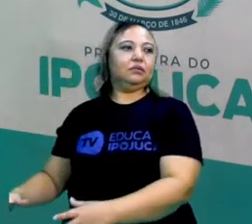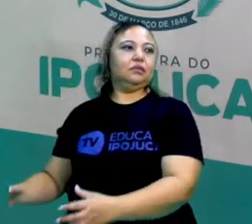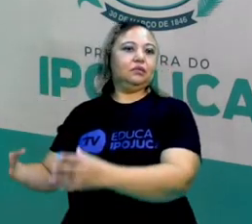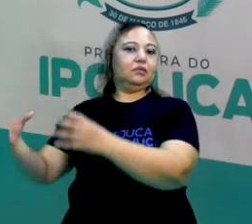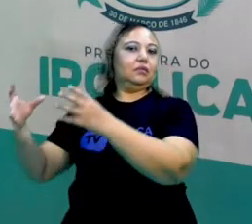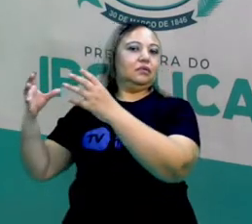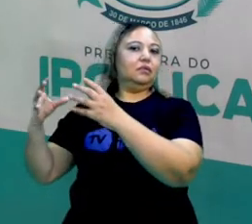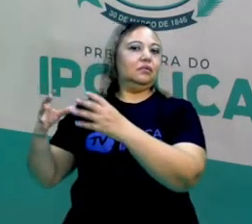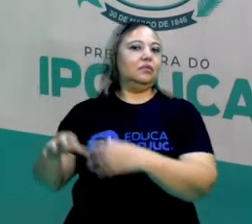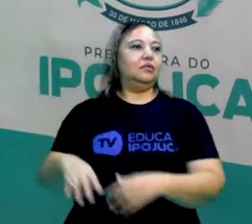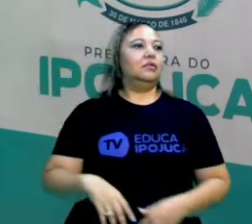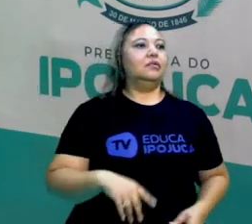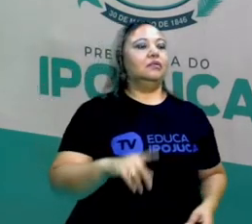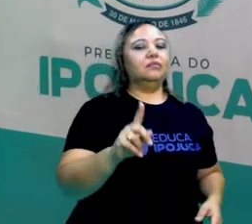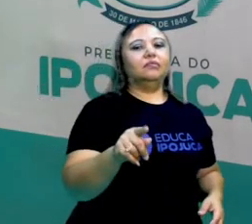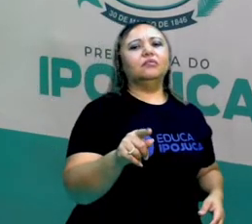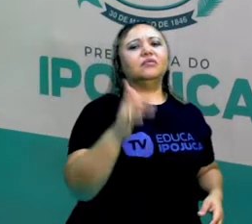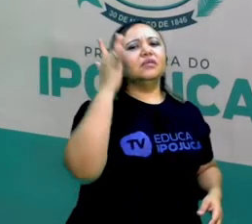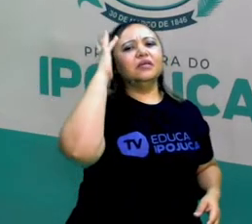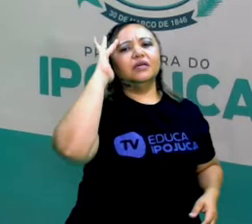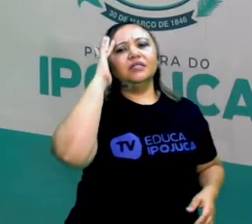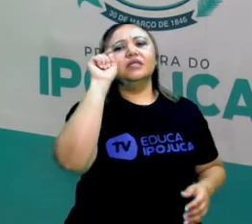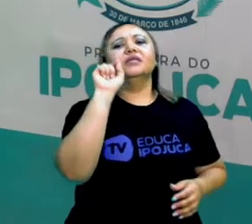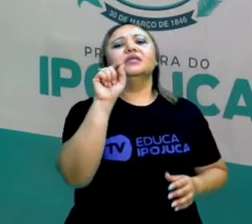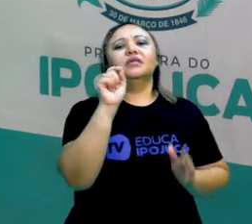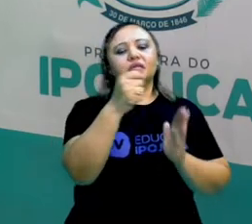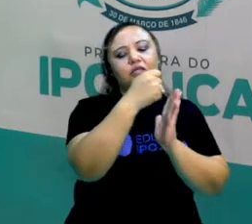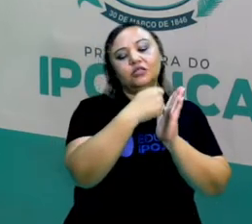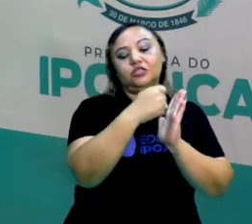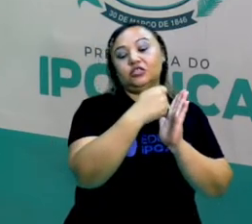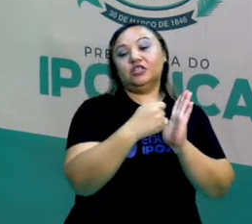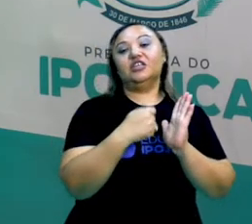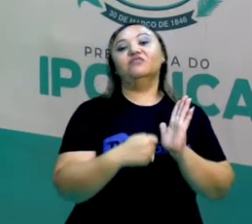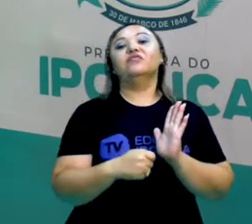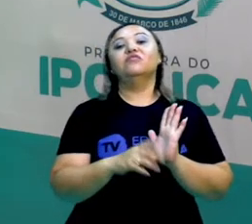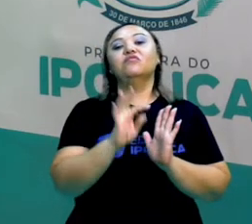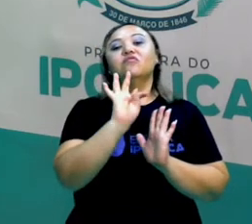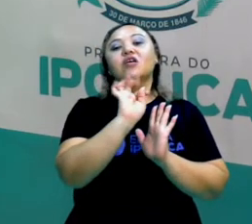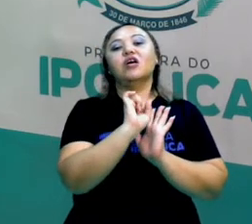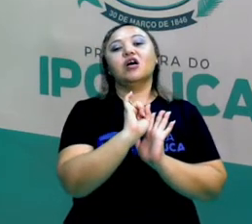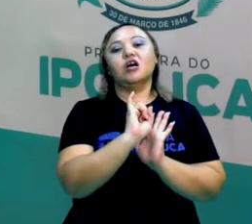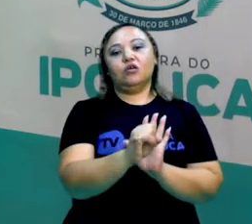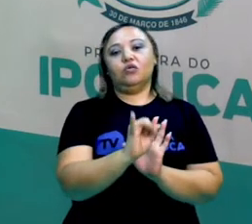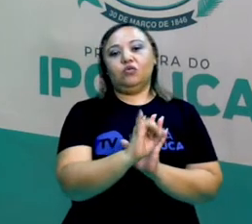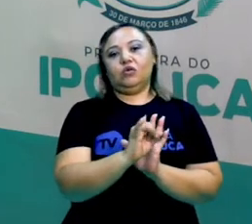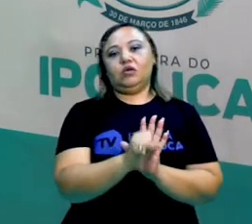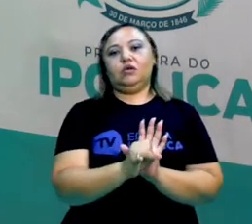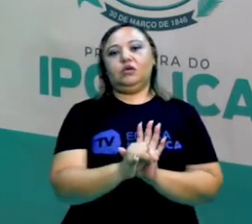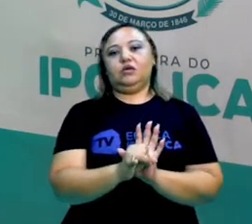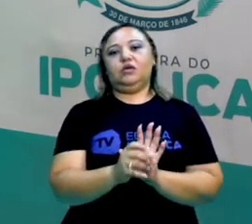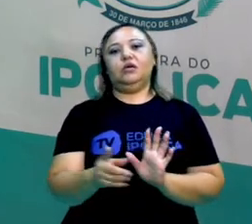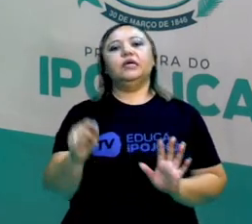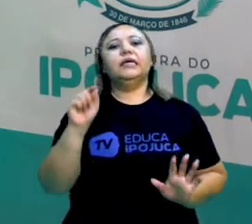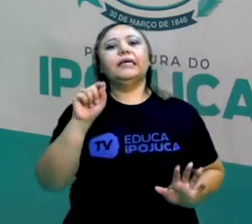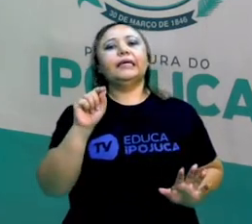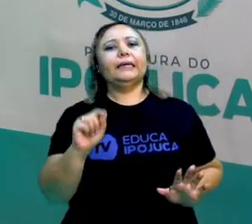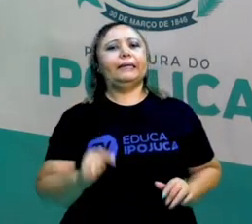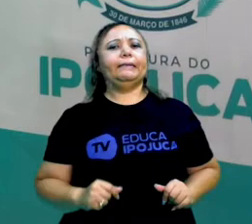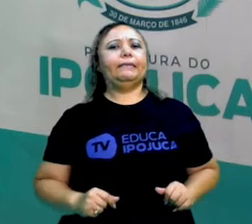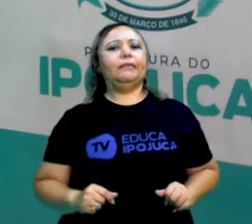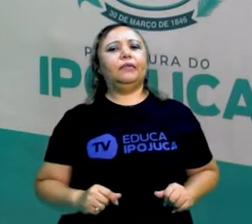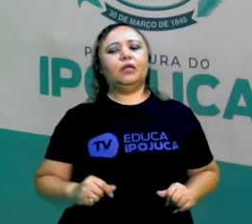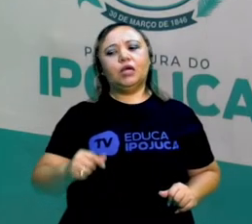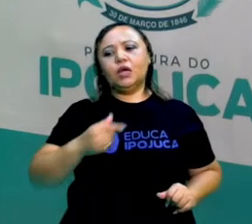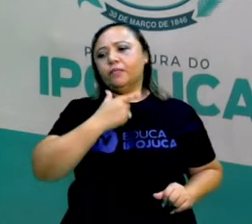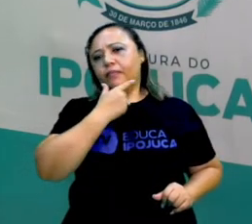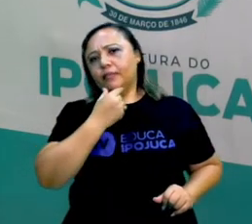escreveu? Foi a professora que escreveu? Foi alguns alunos que estavam brigando? Ou tinha alguém que estava narrando?